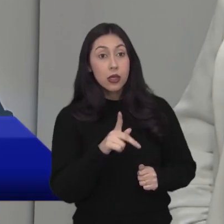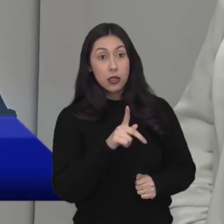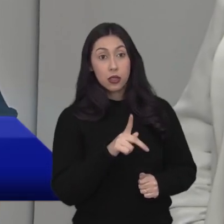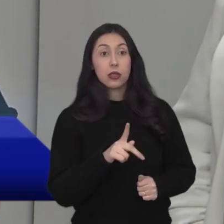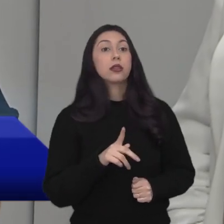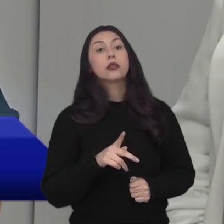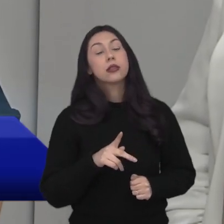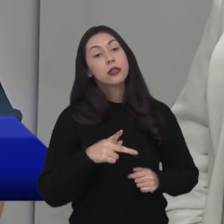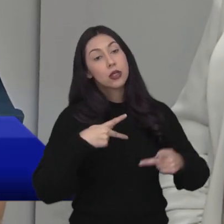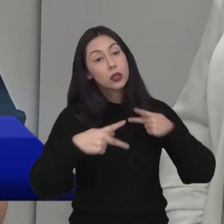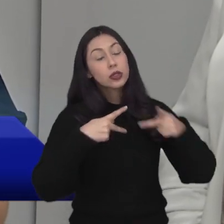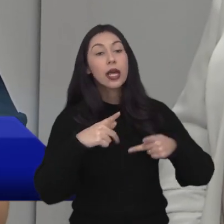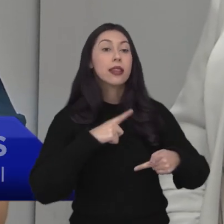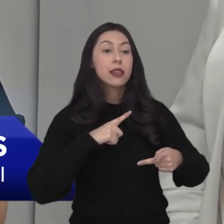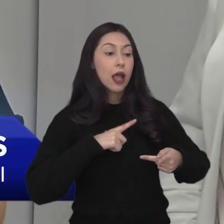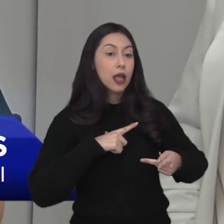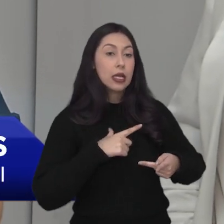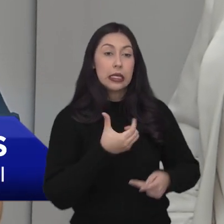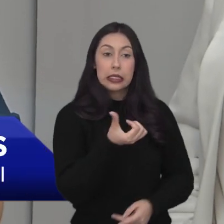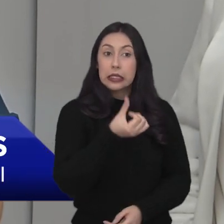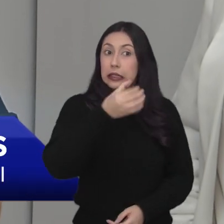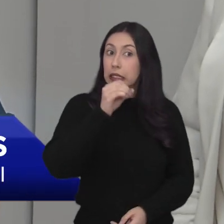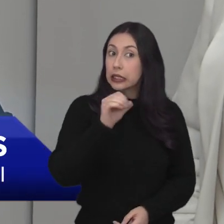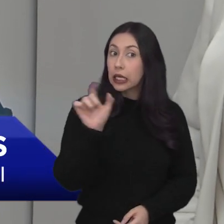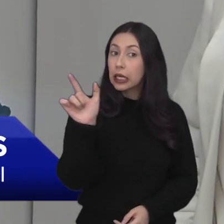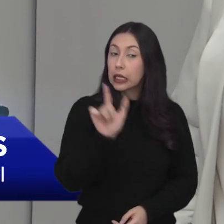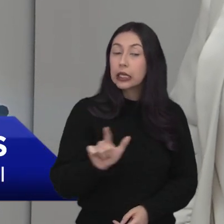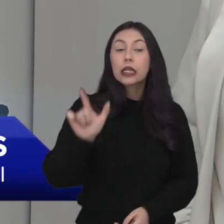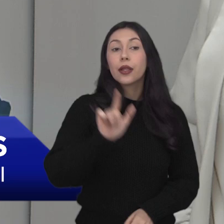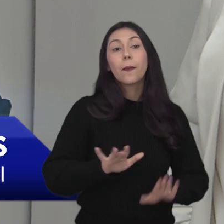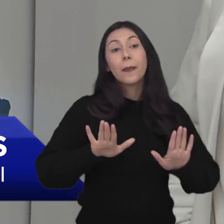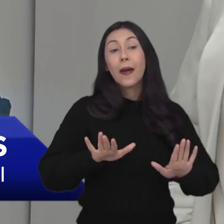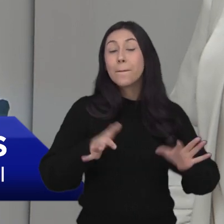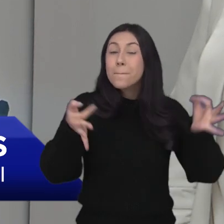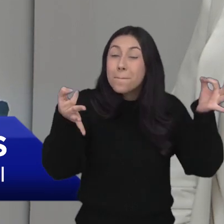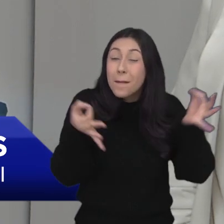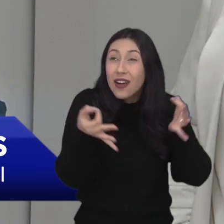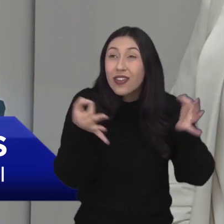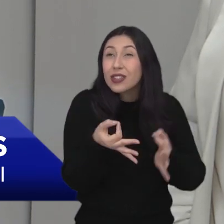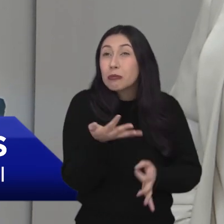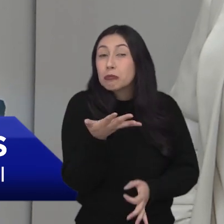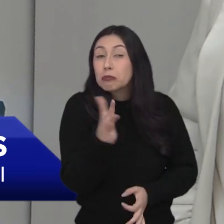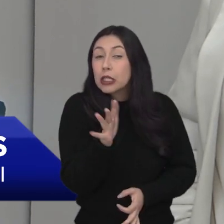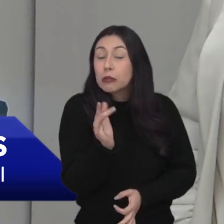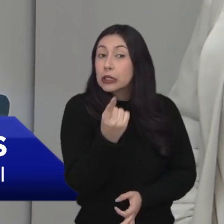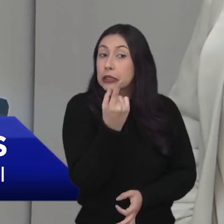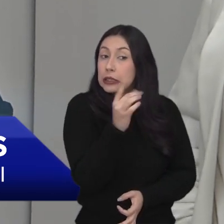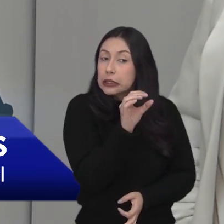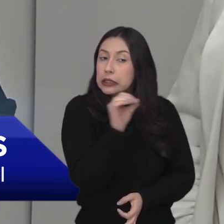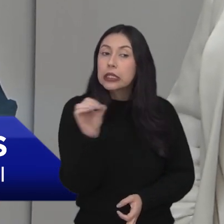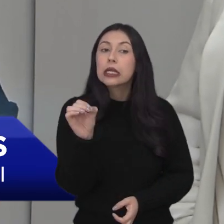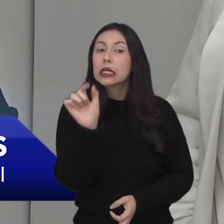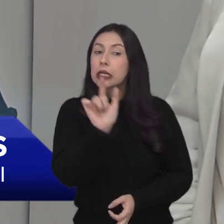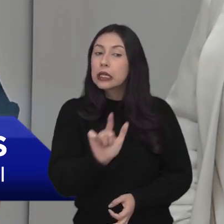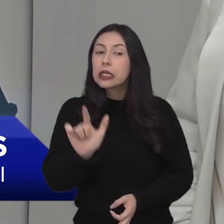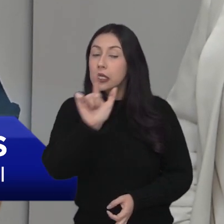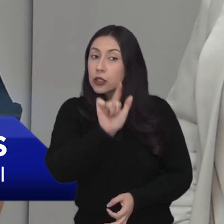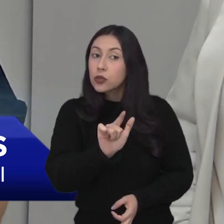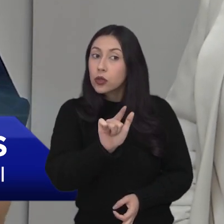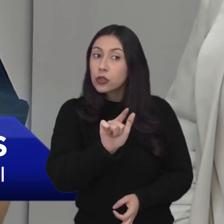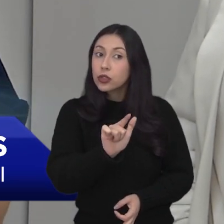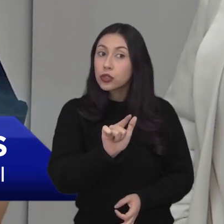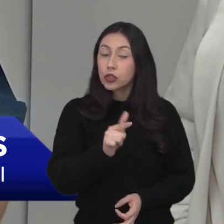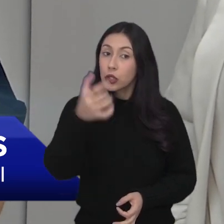banco de leite aqui de São José dos Campos agora conta com 60 litros. O ideal é que o estoque esteja ali com no mínimo 100